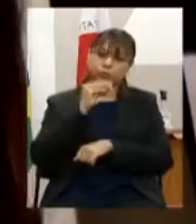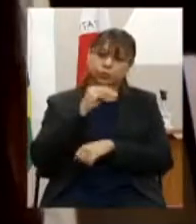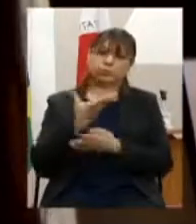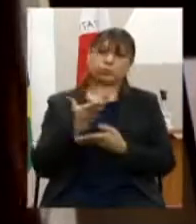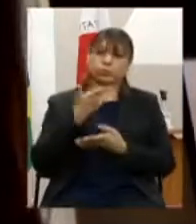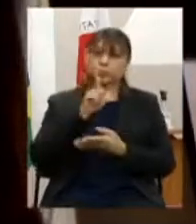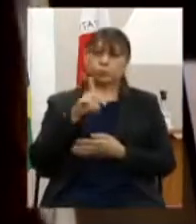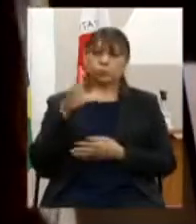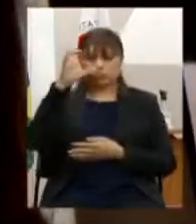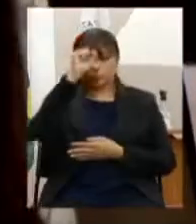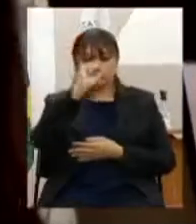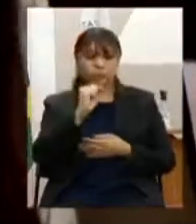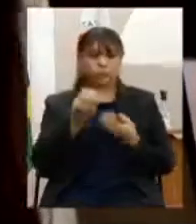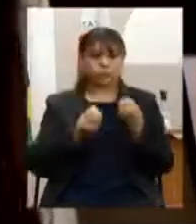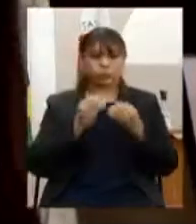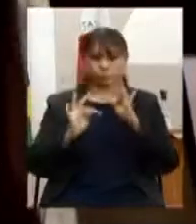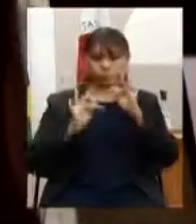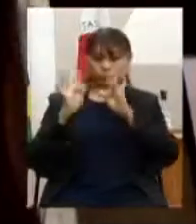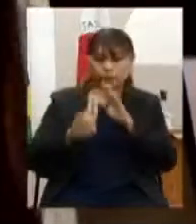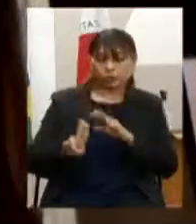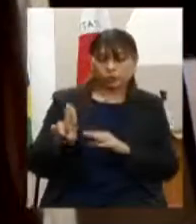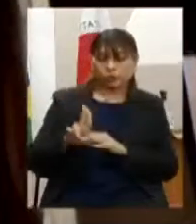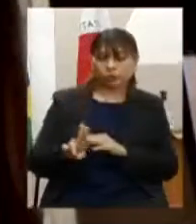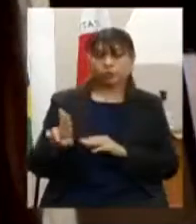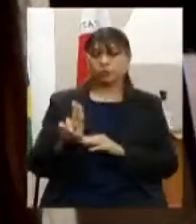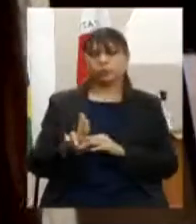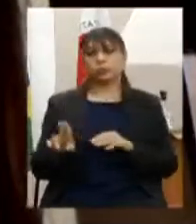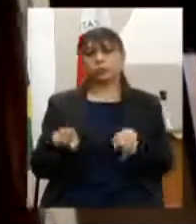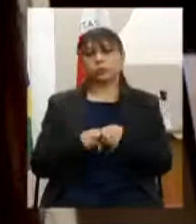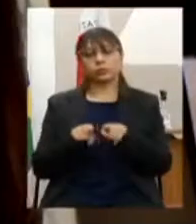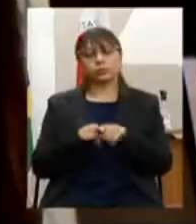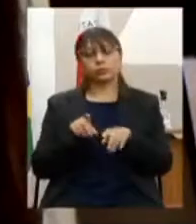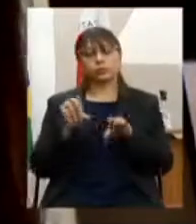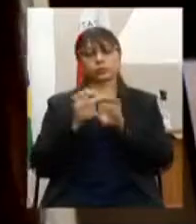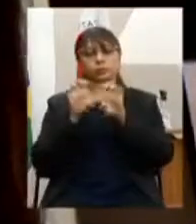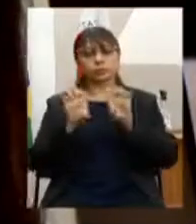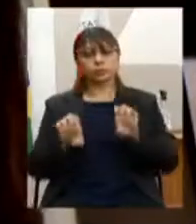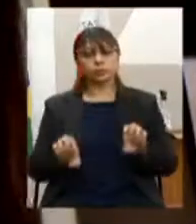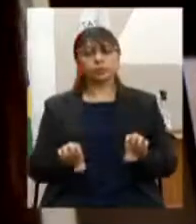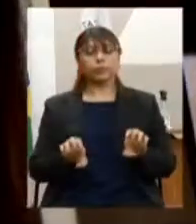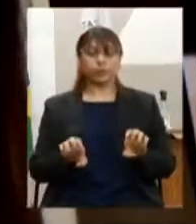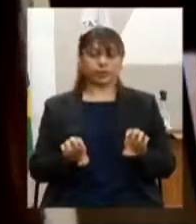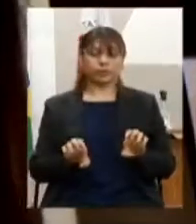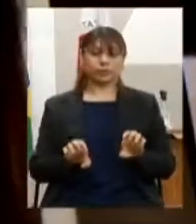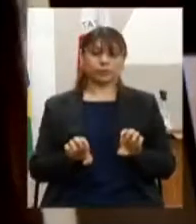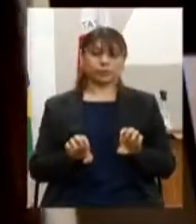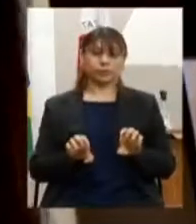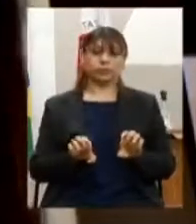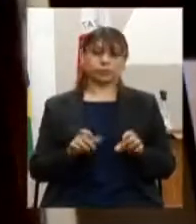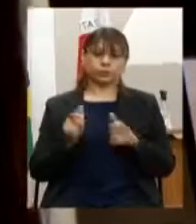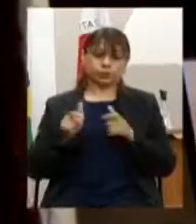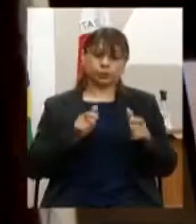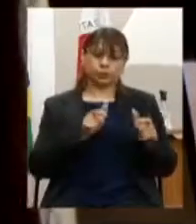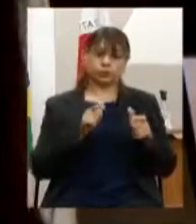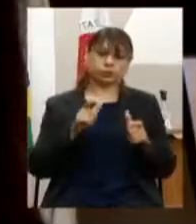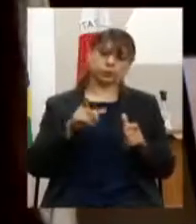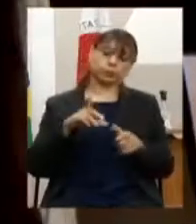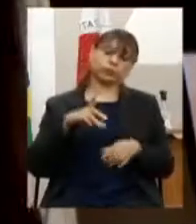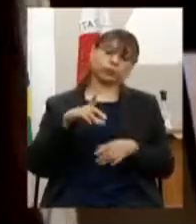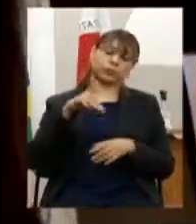bem como promover a readequação estrutural das unidades policiais conforme padrões